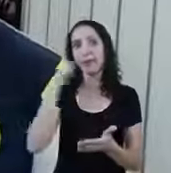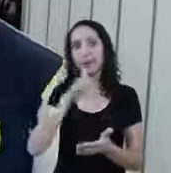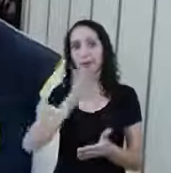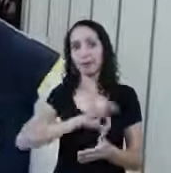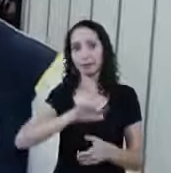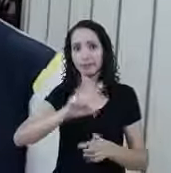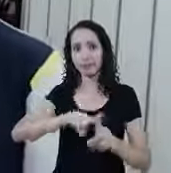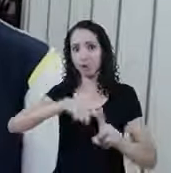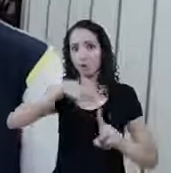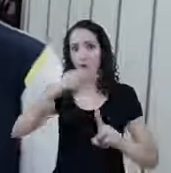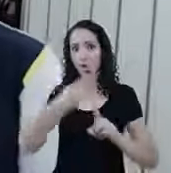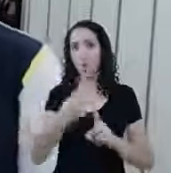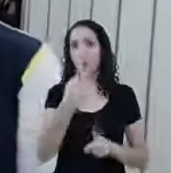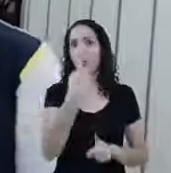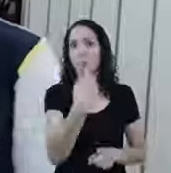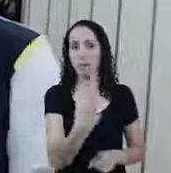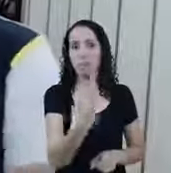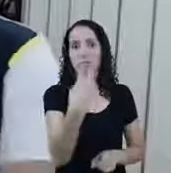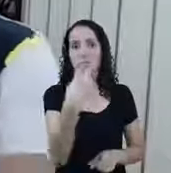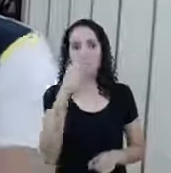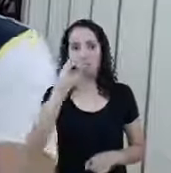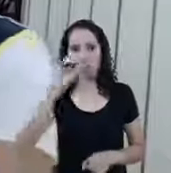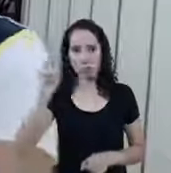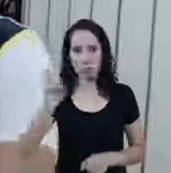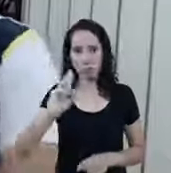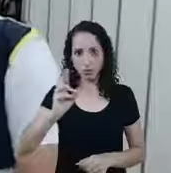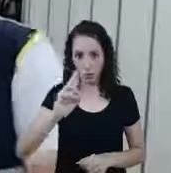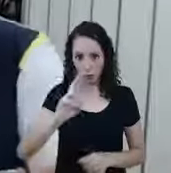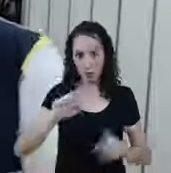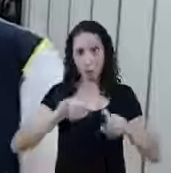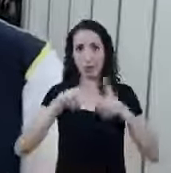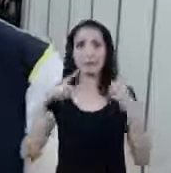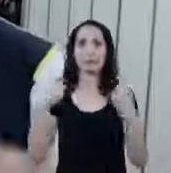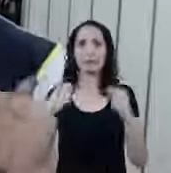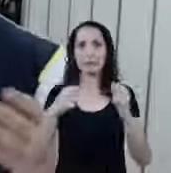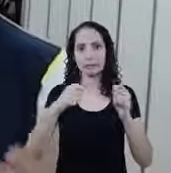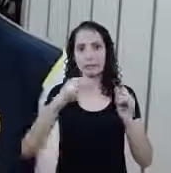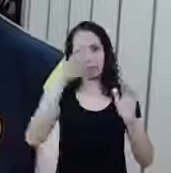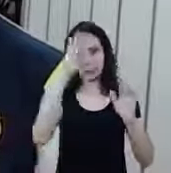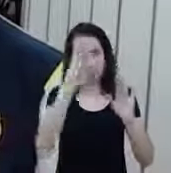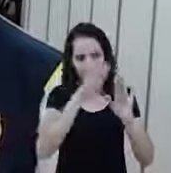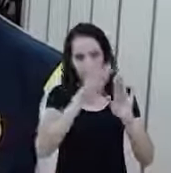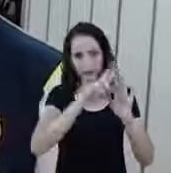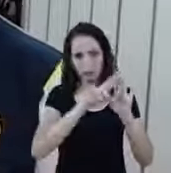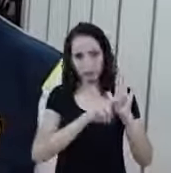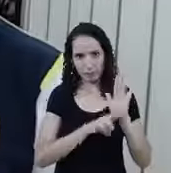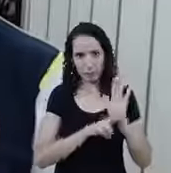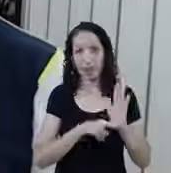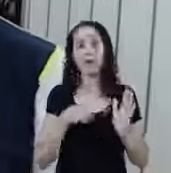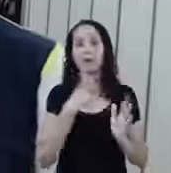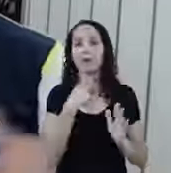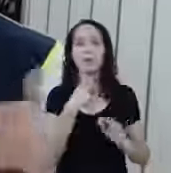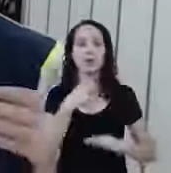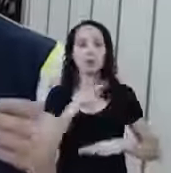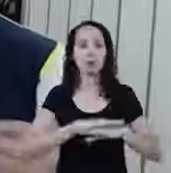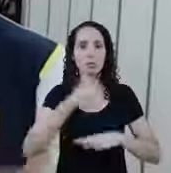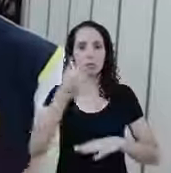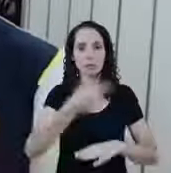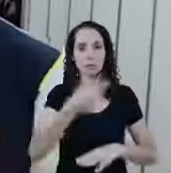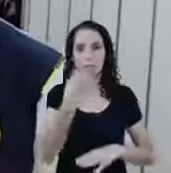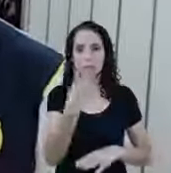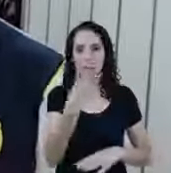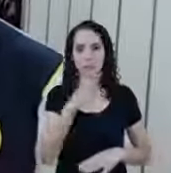Em vez de 600 reais 1.200 reais Desde que cumpra os requisitos De não ter mais do que 3 salários mínimos E